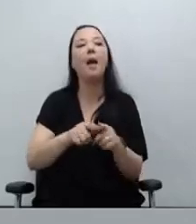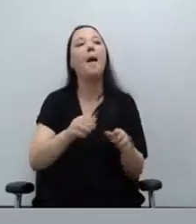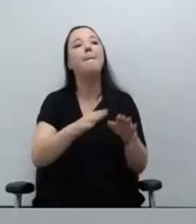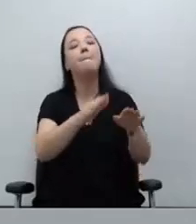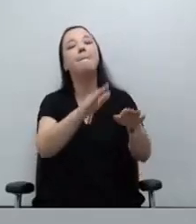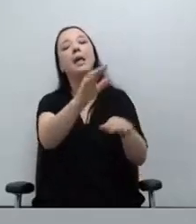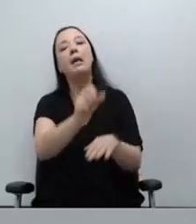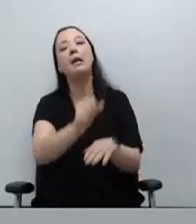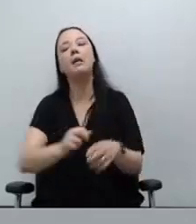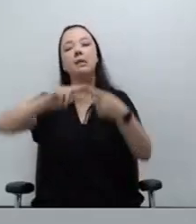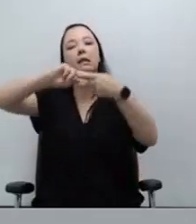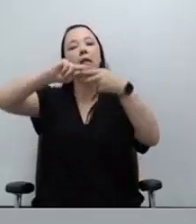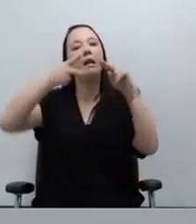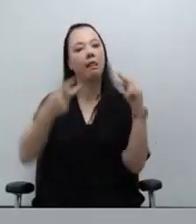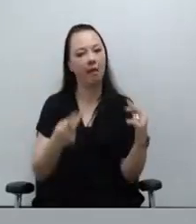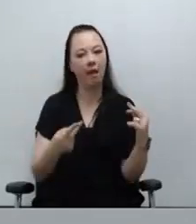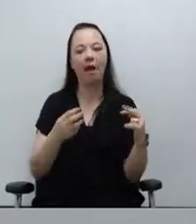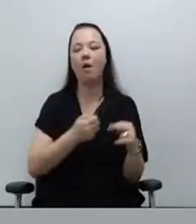unidades.